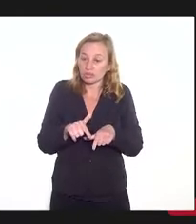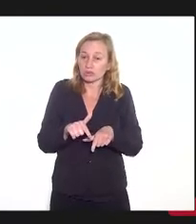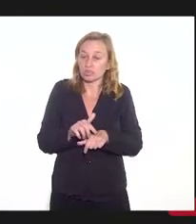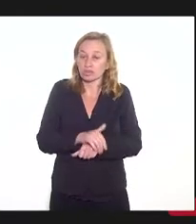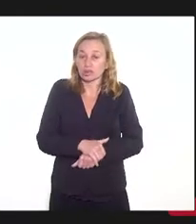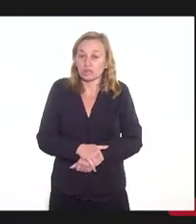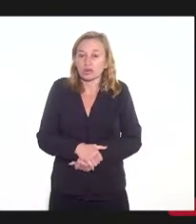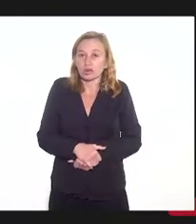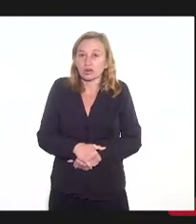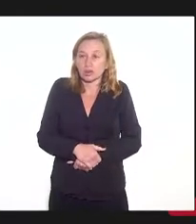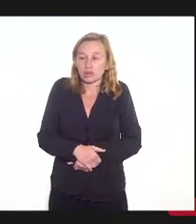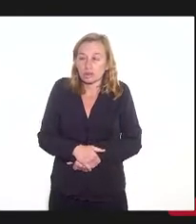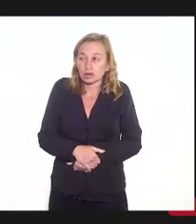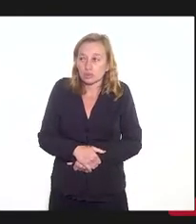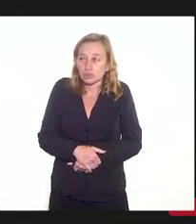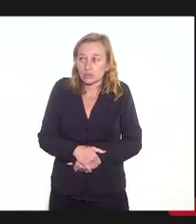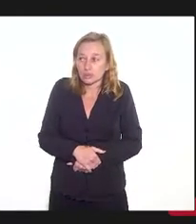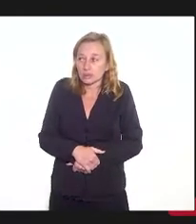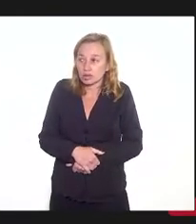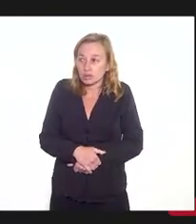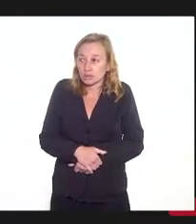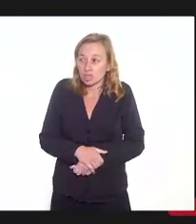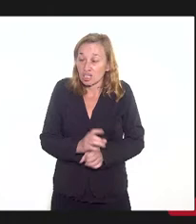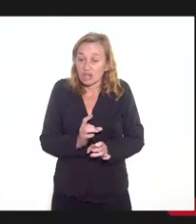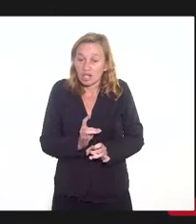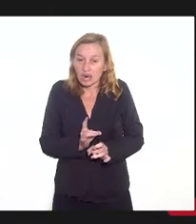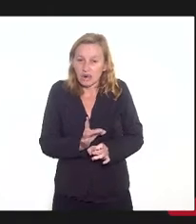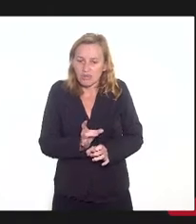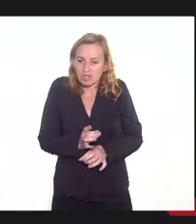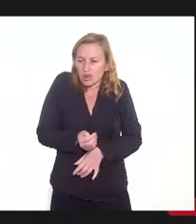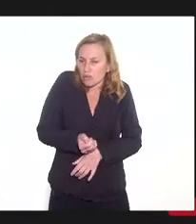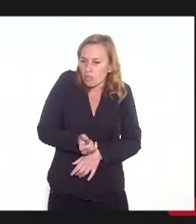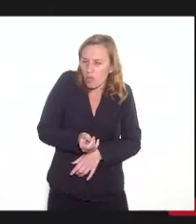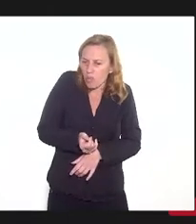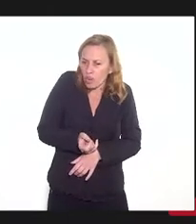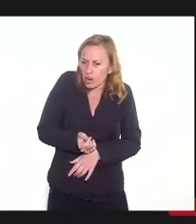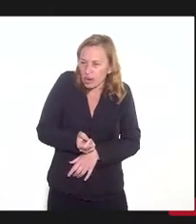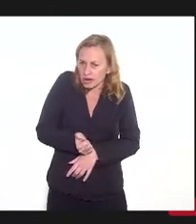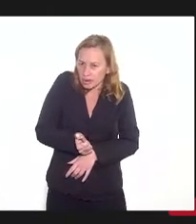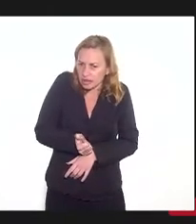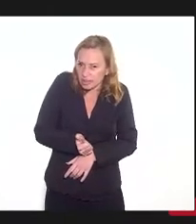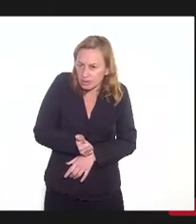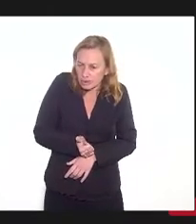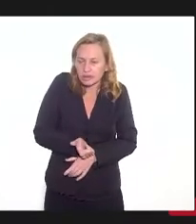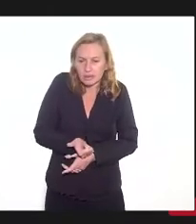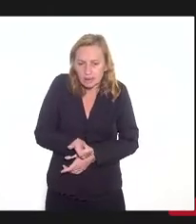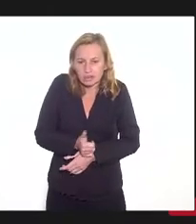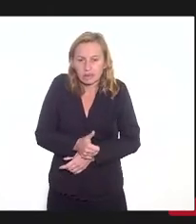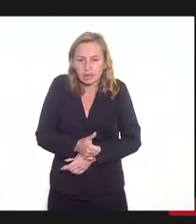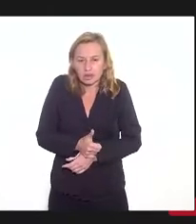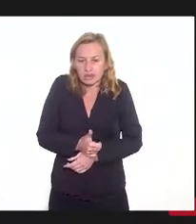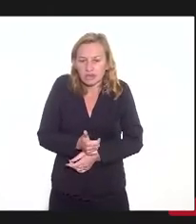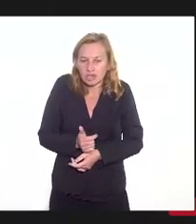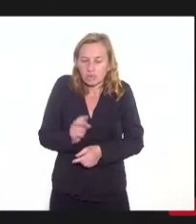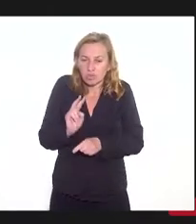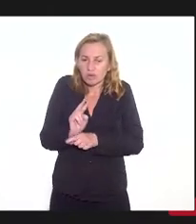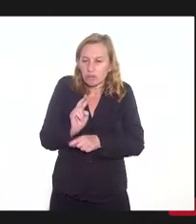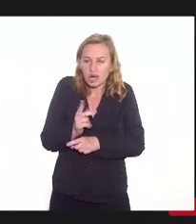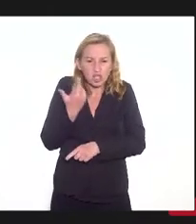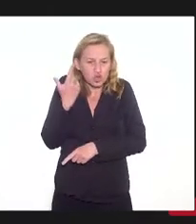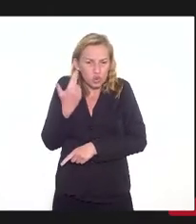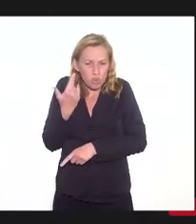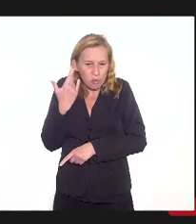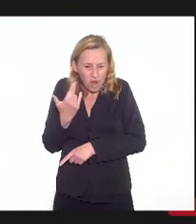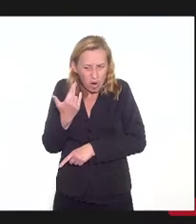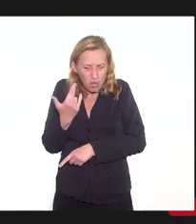abaixo do que... se fosse um empréstimo normal, só para a gente